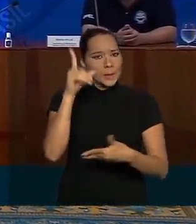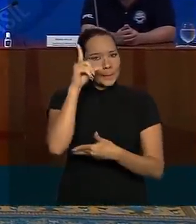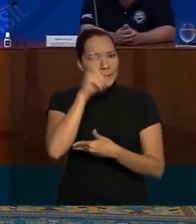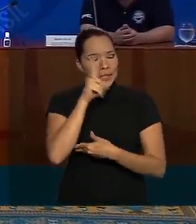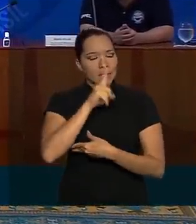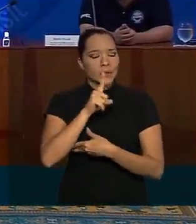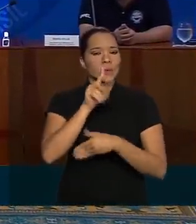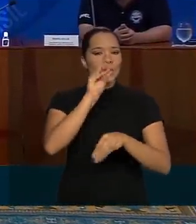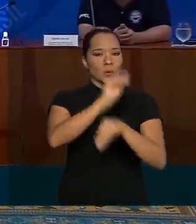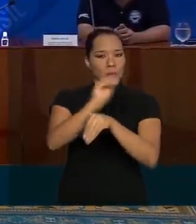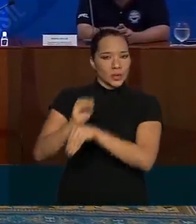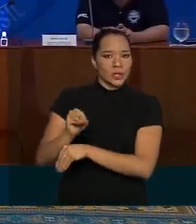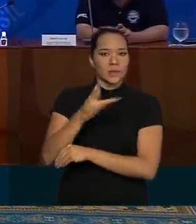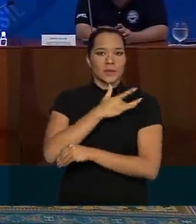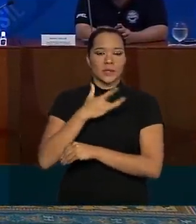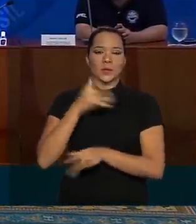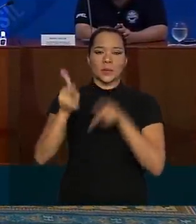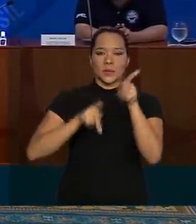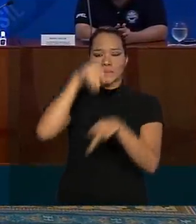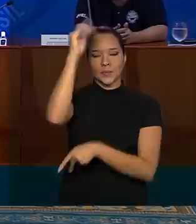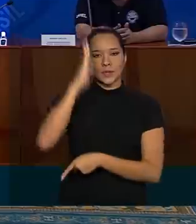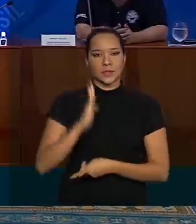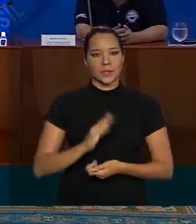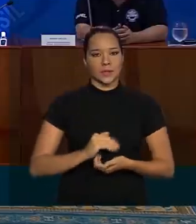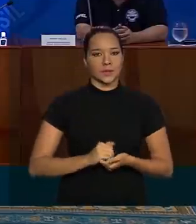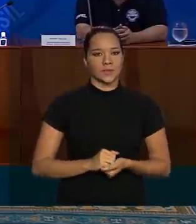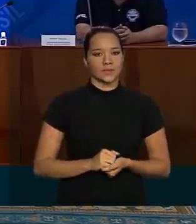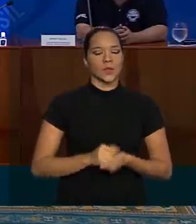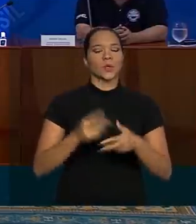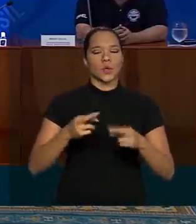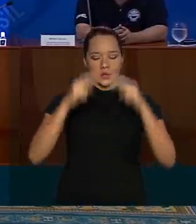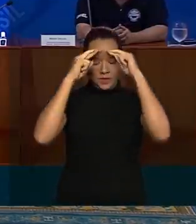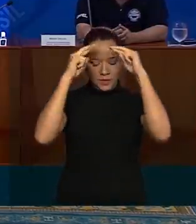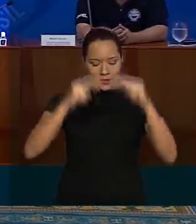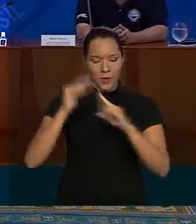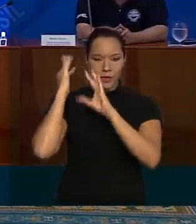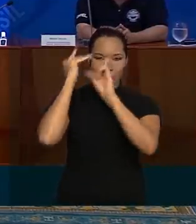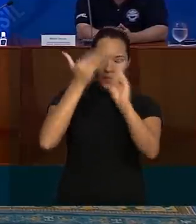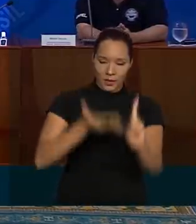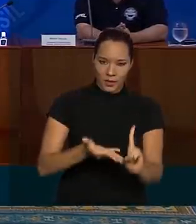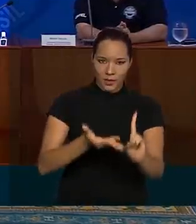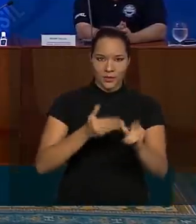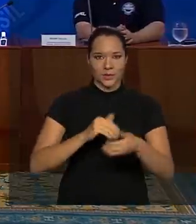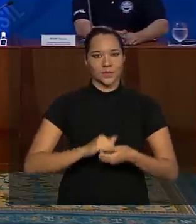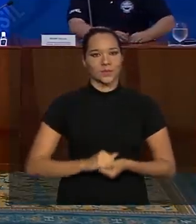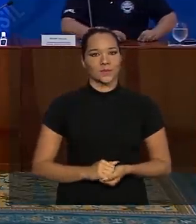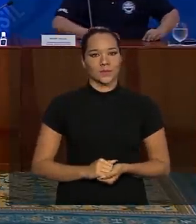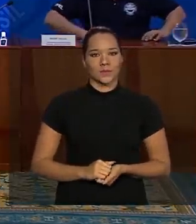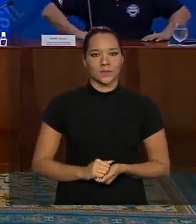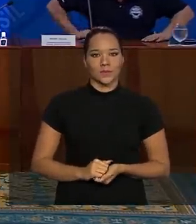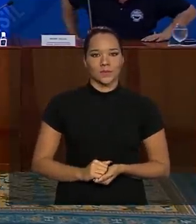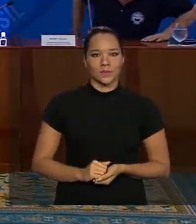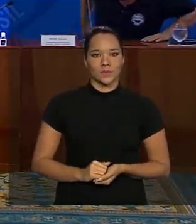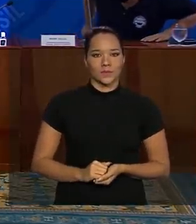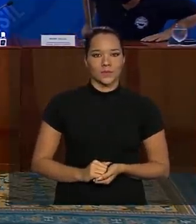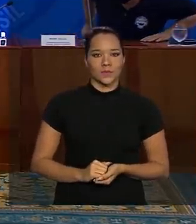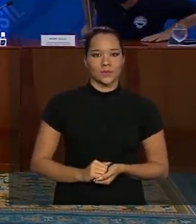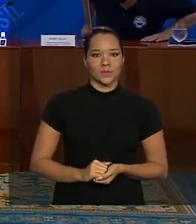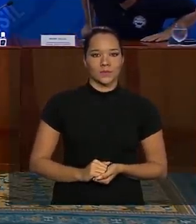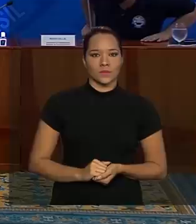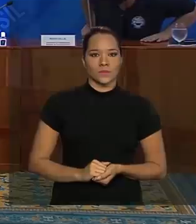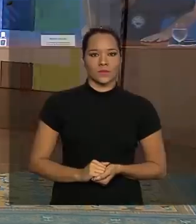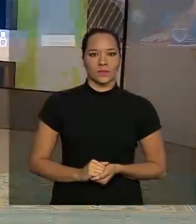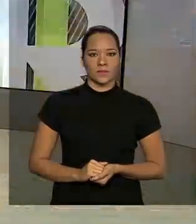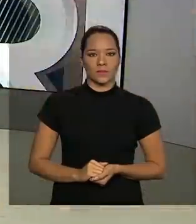zelando pela saúde da população brasileira. Nosso respeito e nossa homenagem. Obrigada. Obrigada. Obrigada.